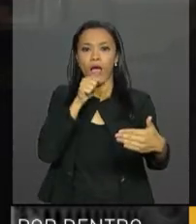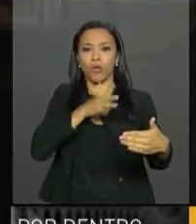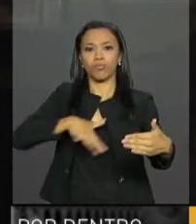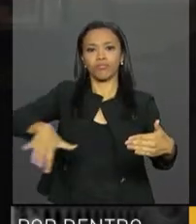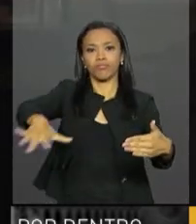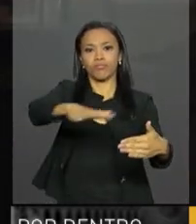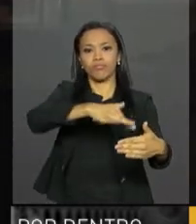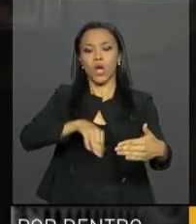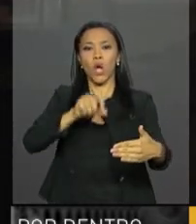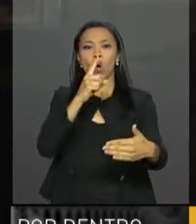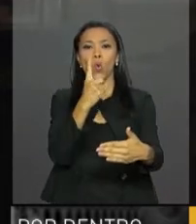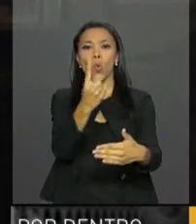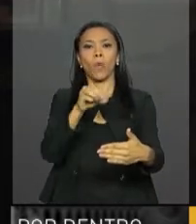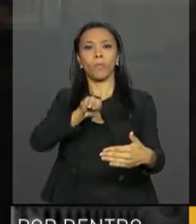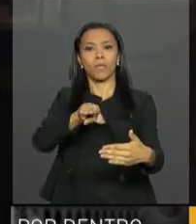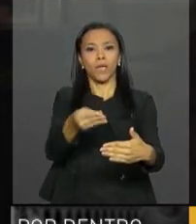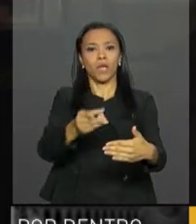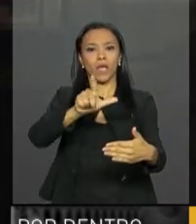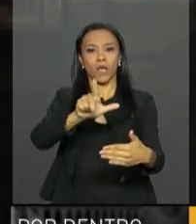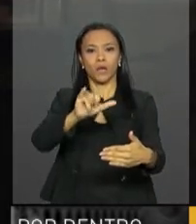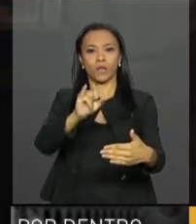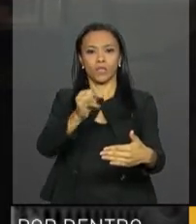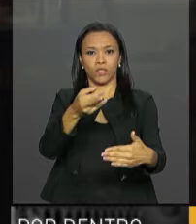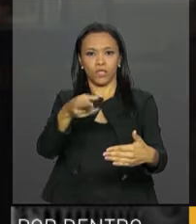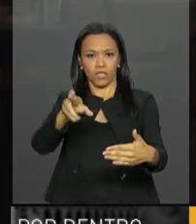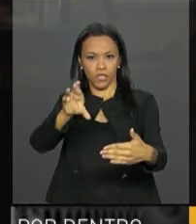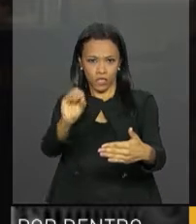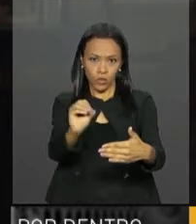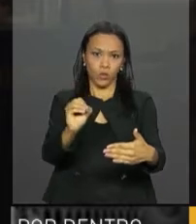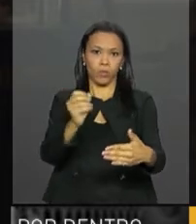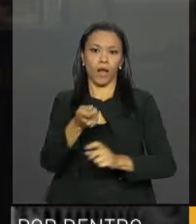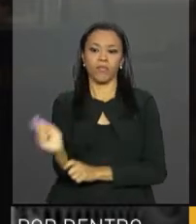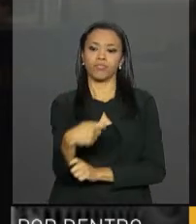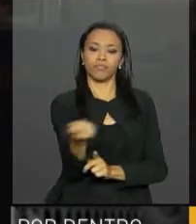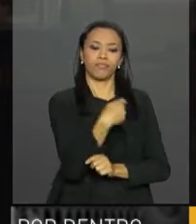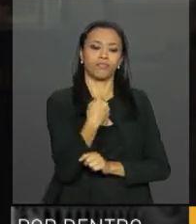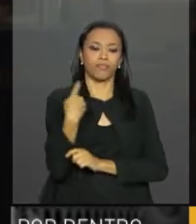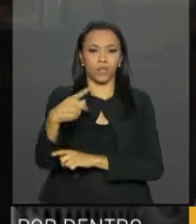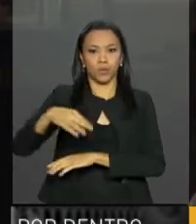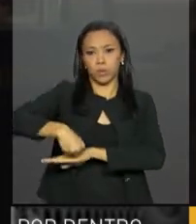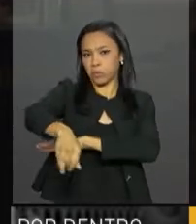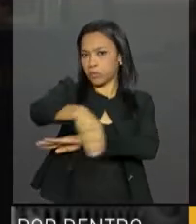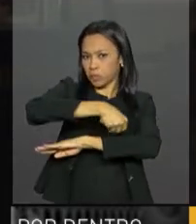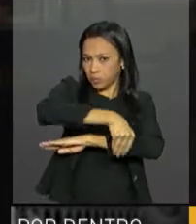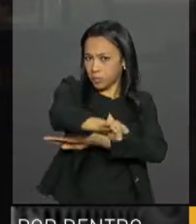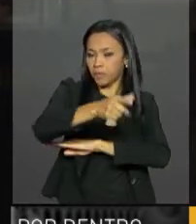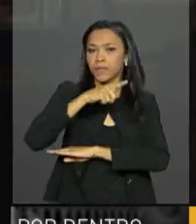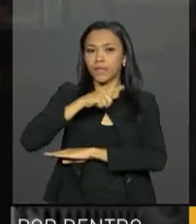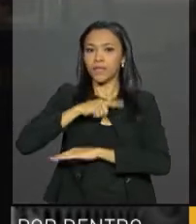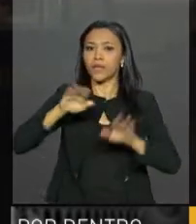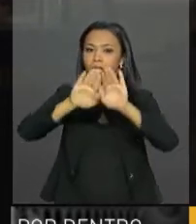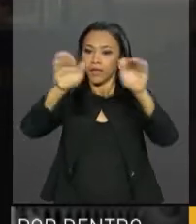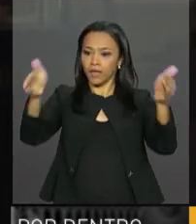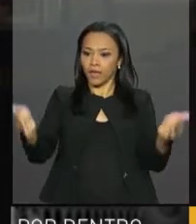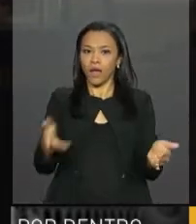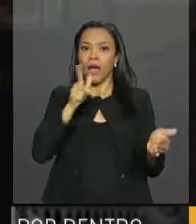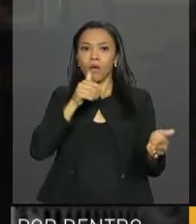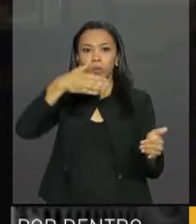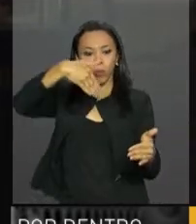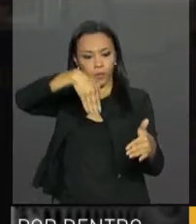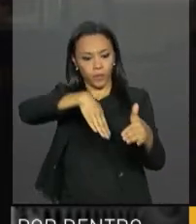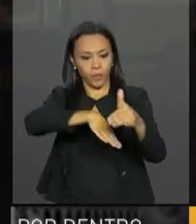torno de um milhão de litros para irrigar a sua produção, ter as cisternas, cisterna para